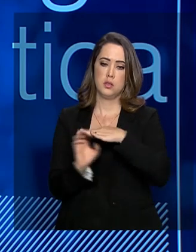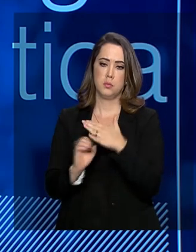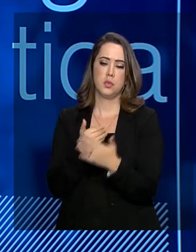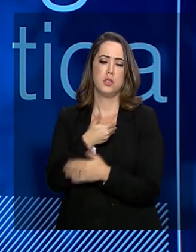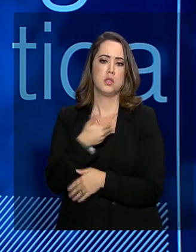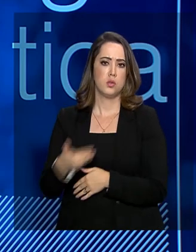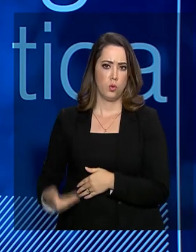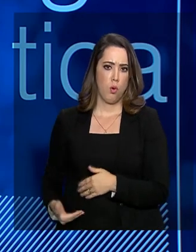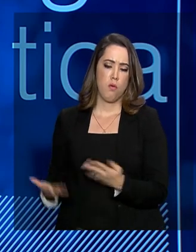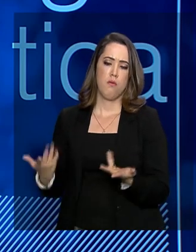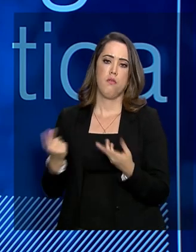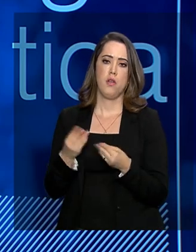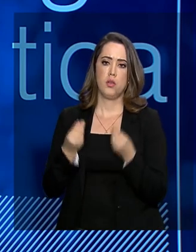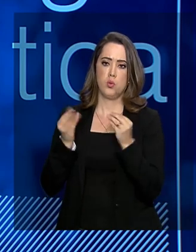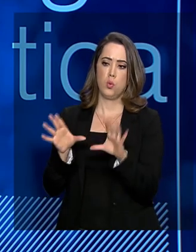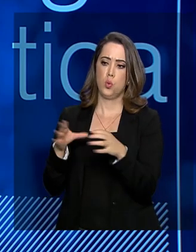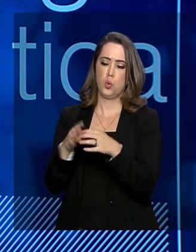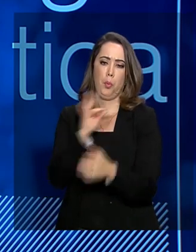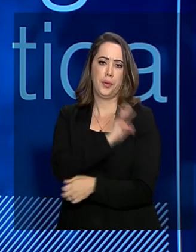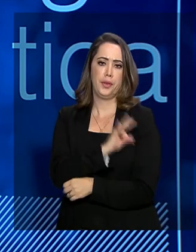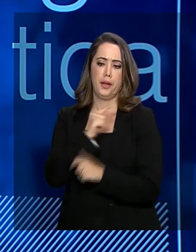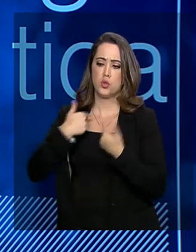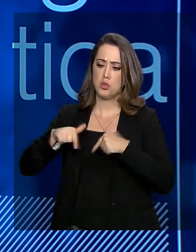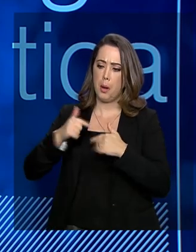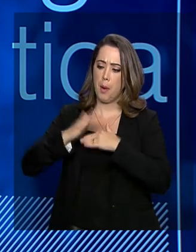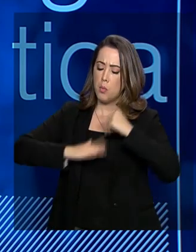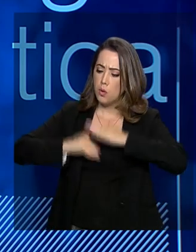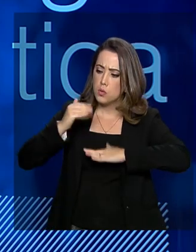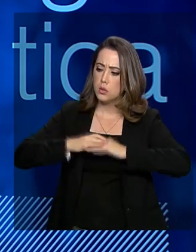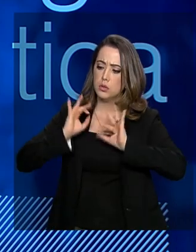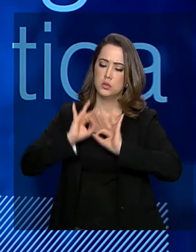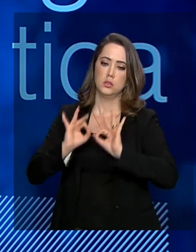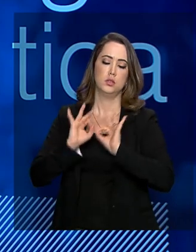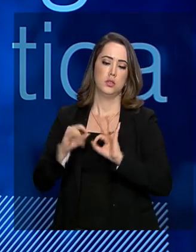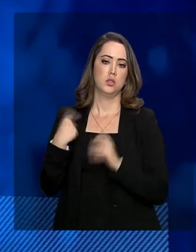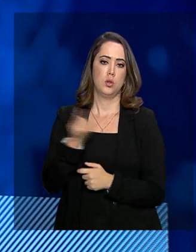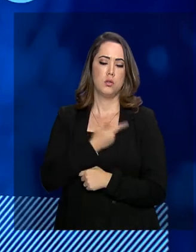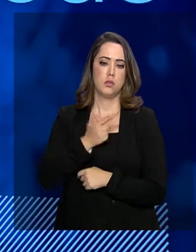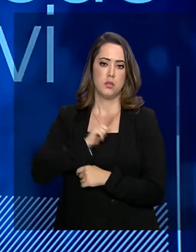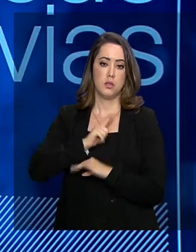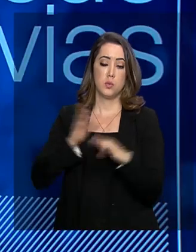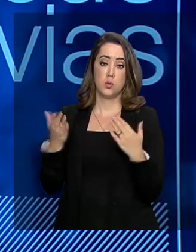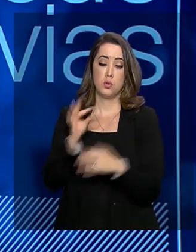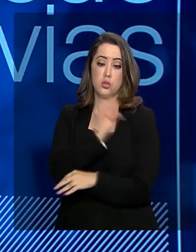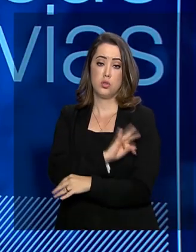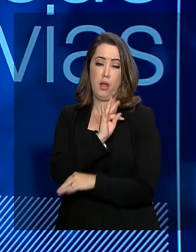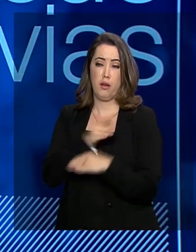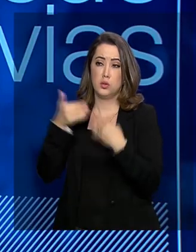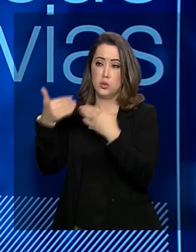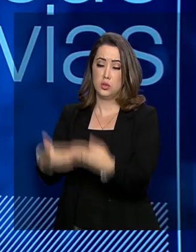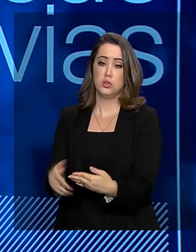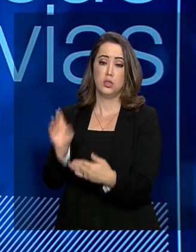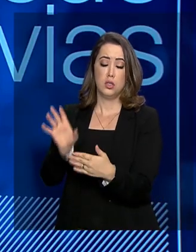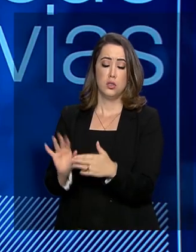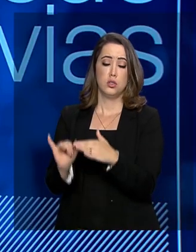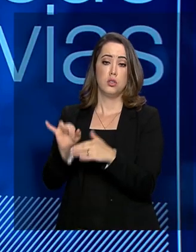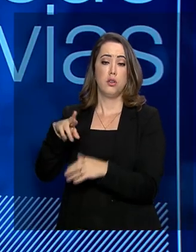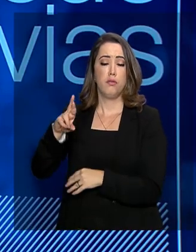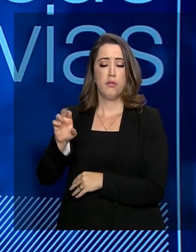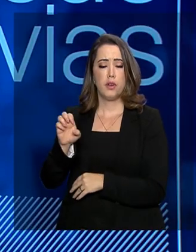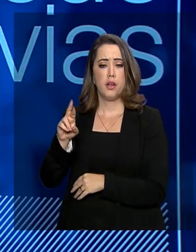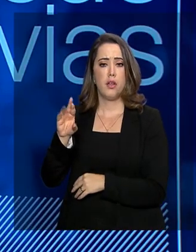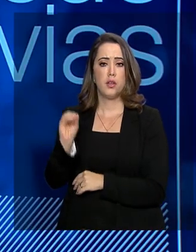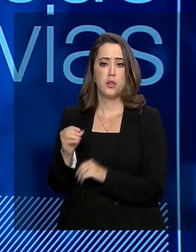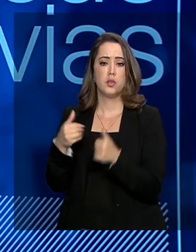para colocar nos técnicos. Então, o time da Infraero tem feito um excelente trabalho. Nós temos técnicos hoje à frente das superintendências da Infraero, à frente da